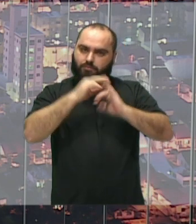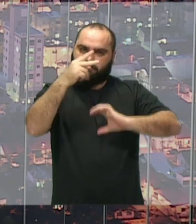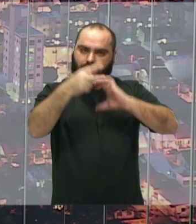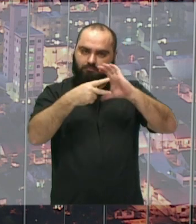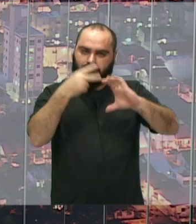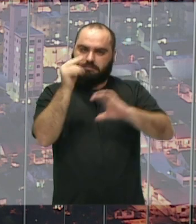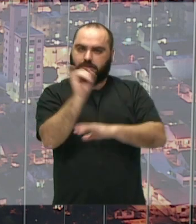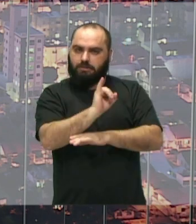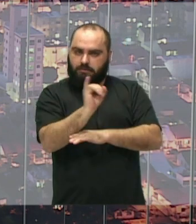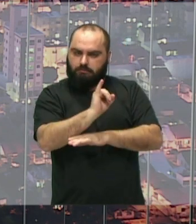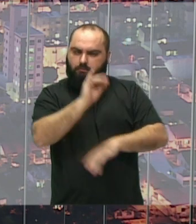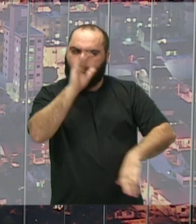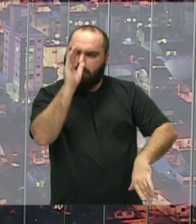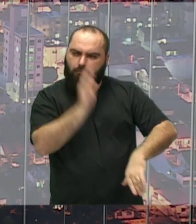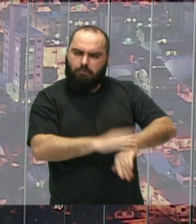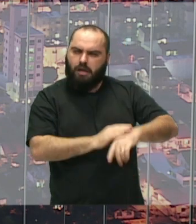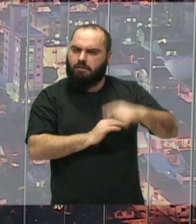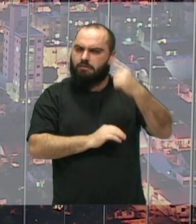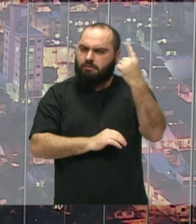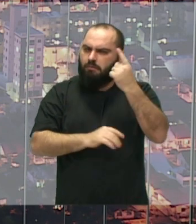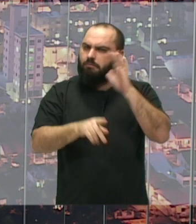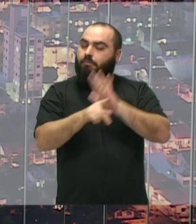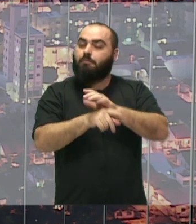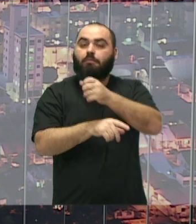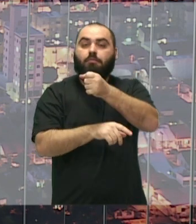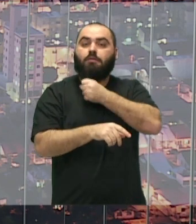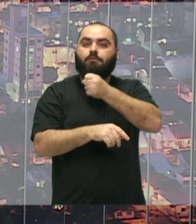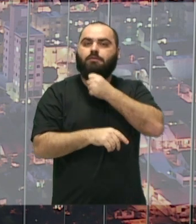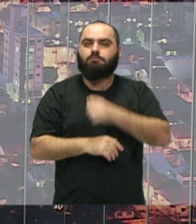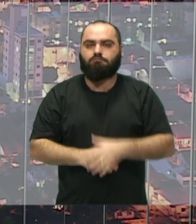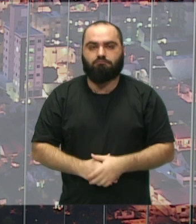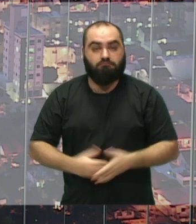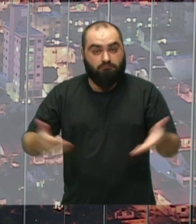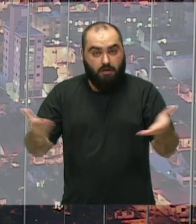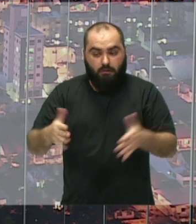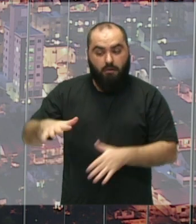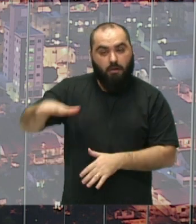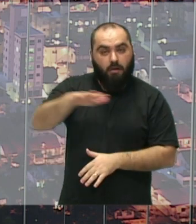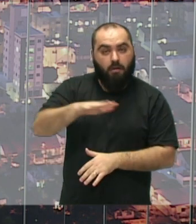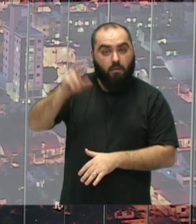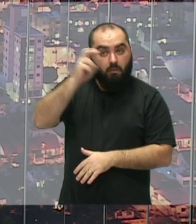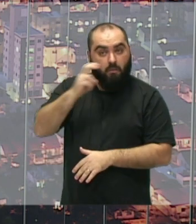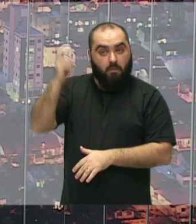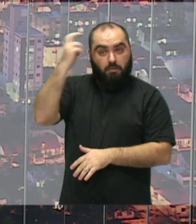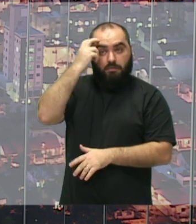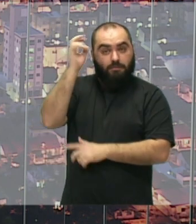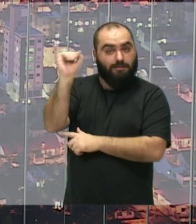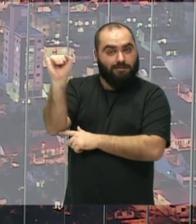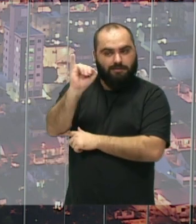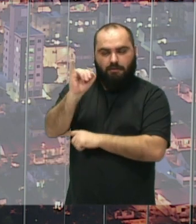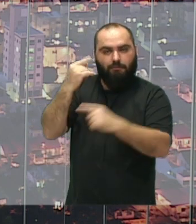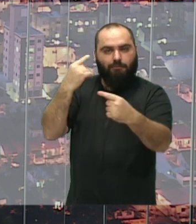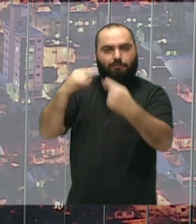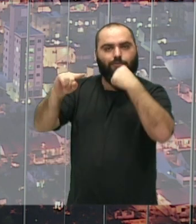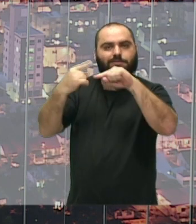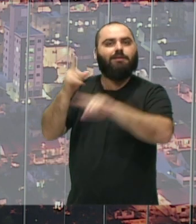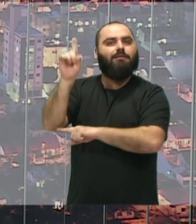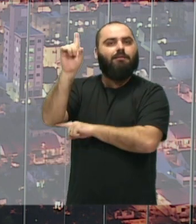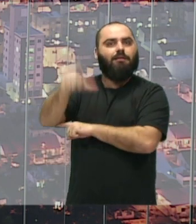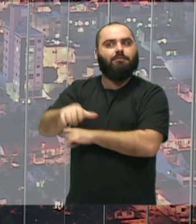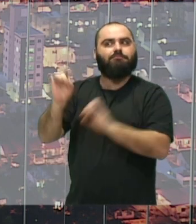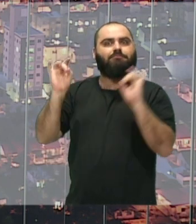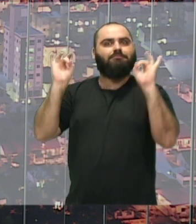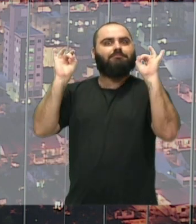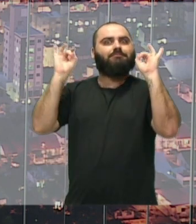Itajaí, mais um Câmara Aberta. Na cena cultural itajaiense, a música é protagonista. Isso